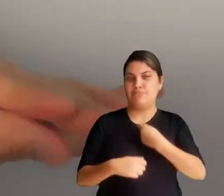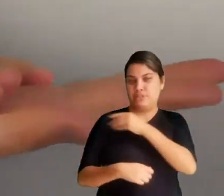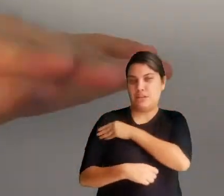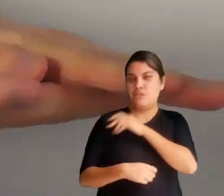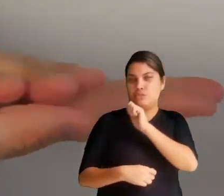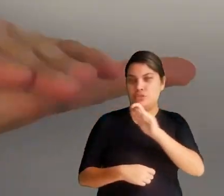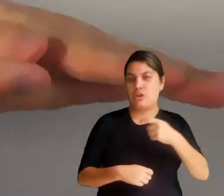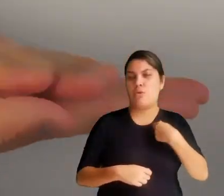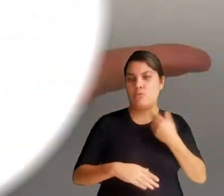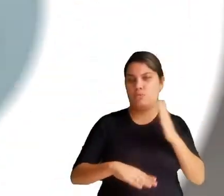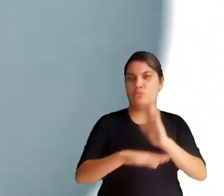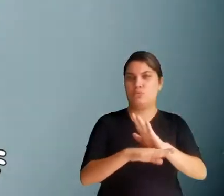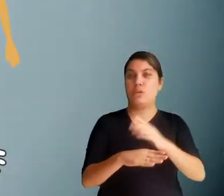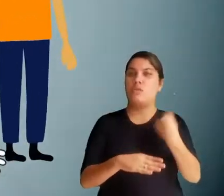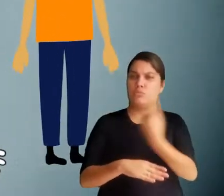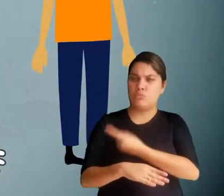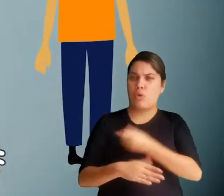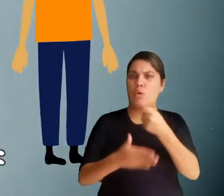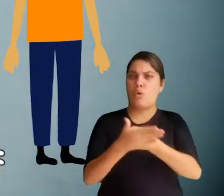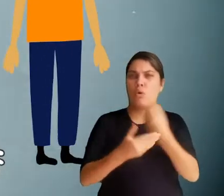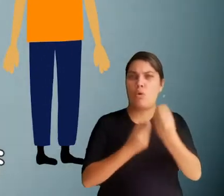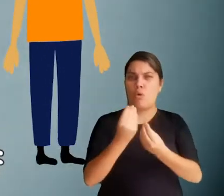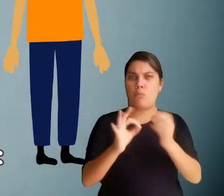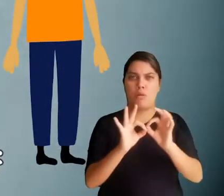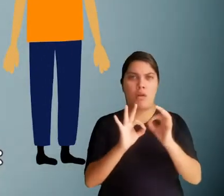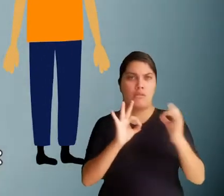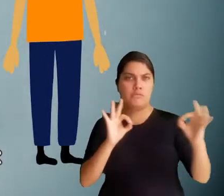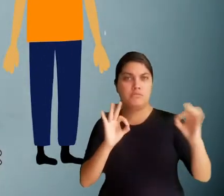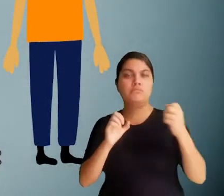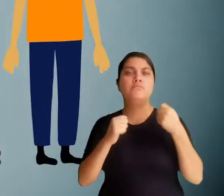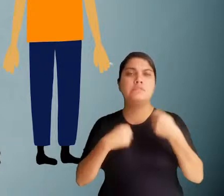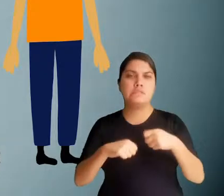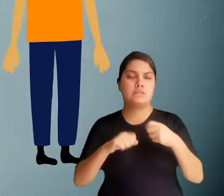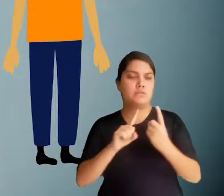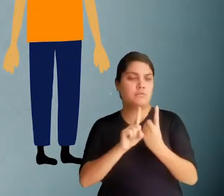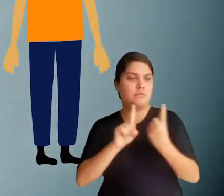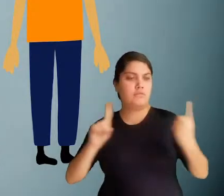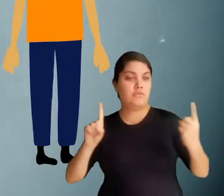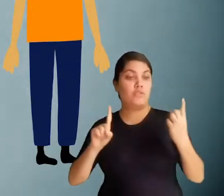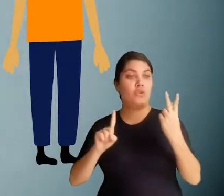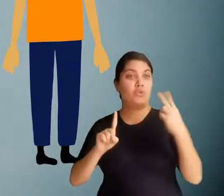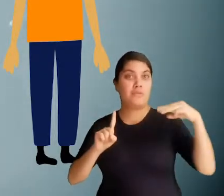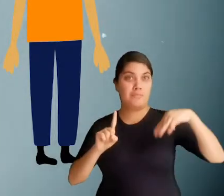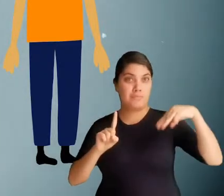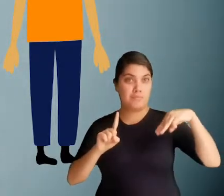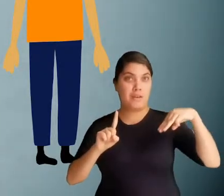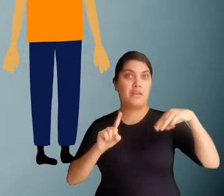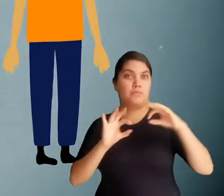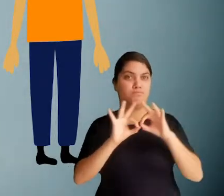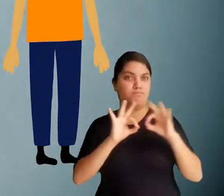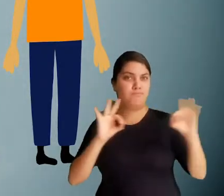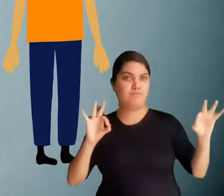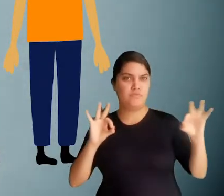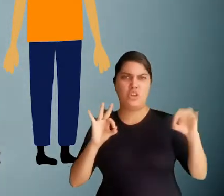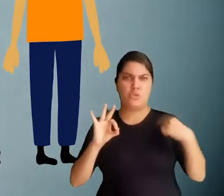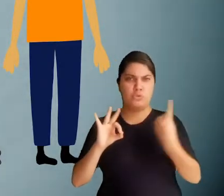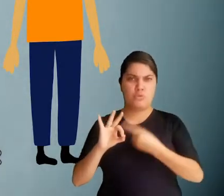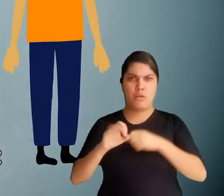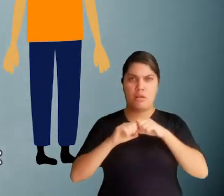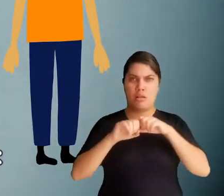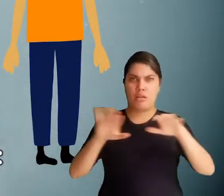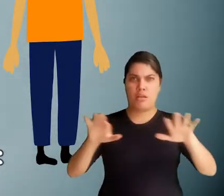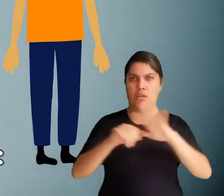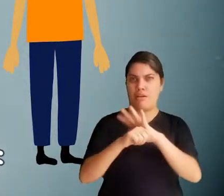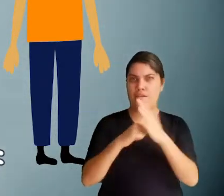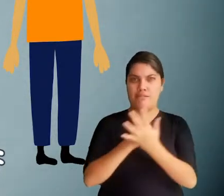para ajudá-lo. A gente combate de longe mesmo, por isso precisamos manter a distância mínima de 2 metros. Não vamos dar